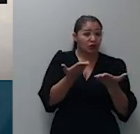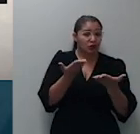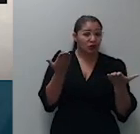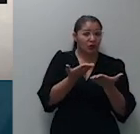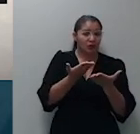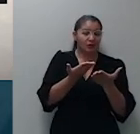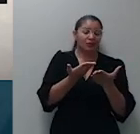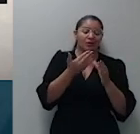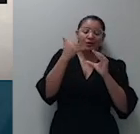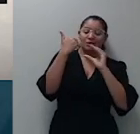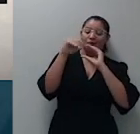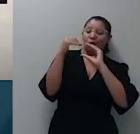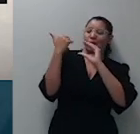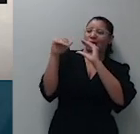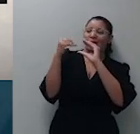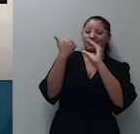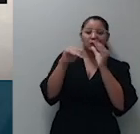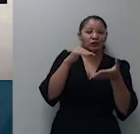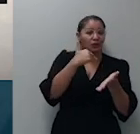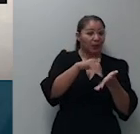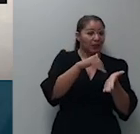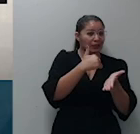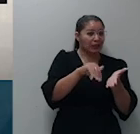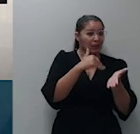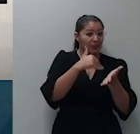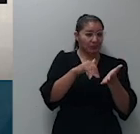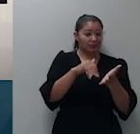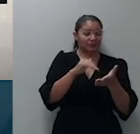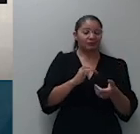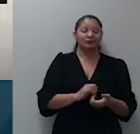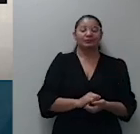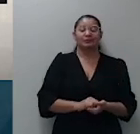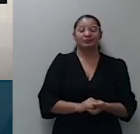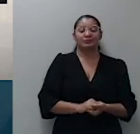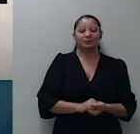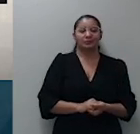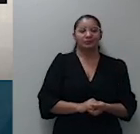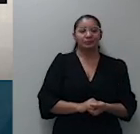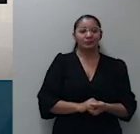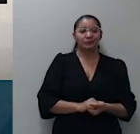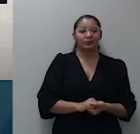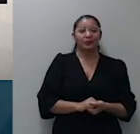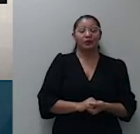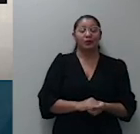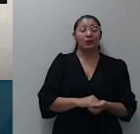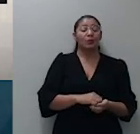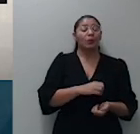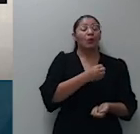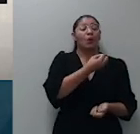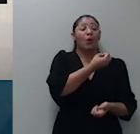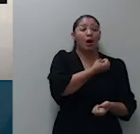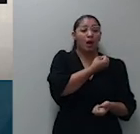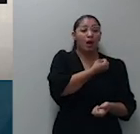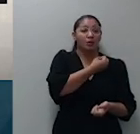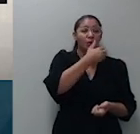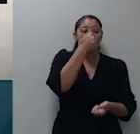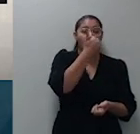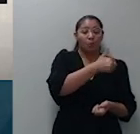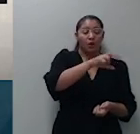zelosa secretária, doutora Tereza, no Respe 1.504.916,